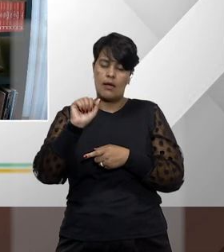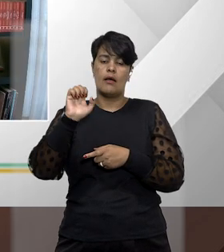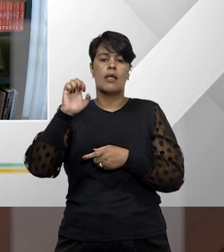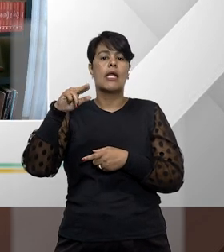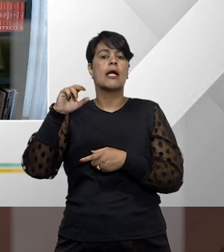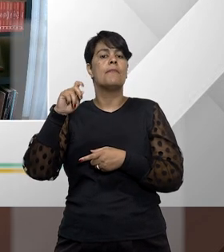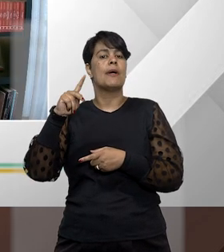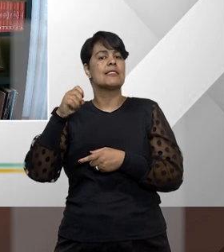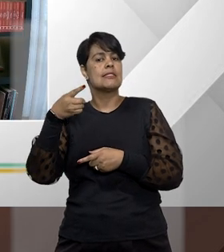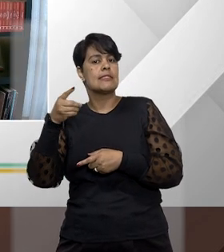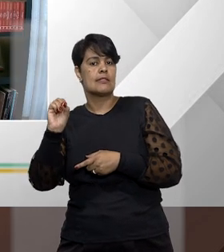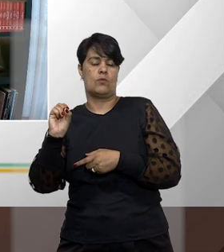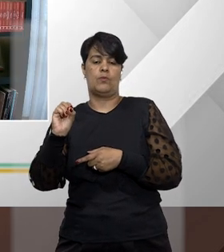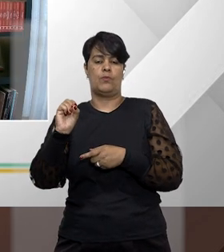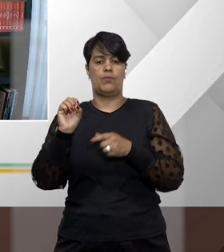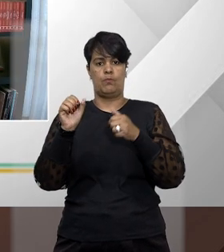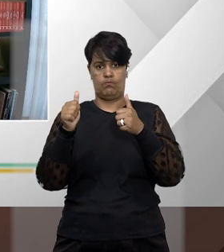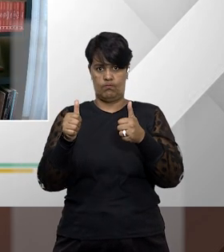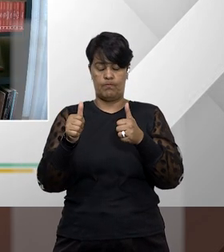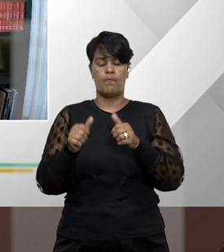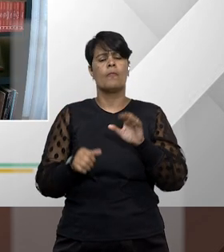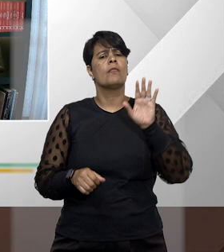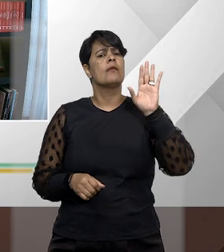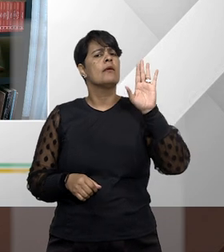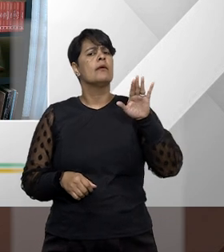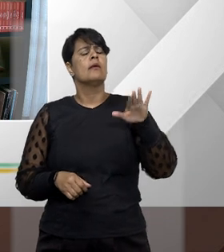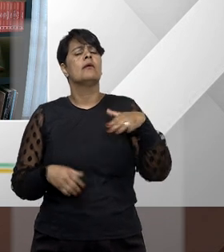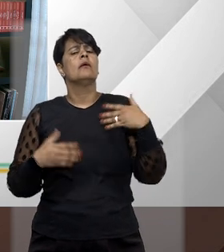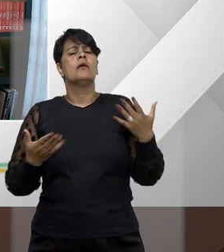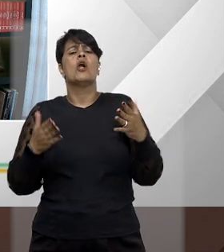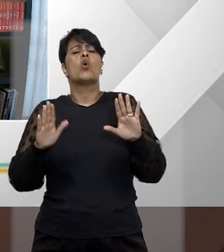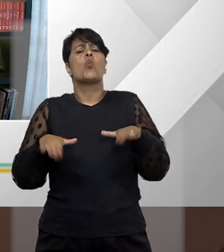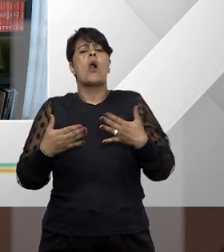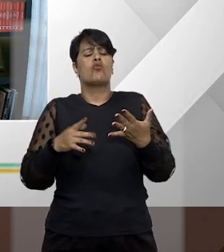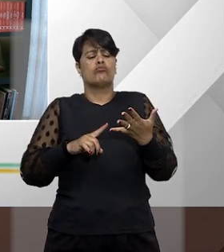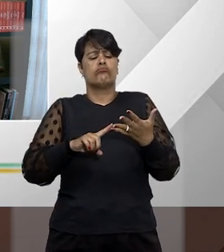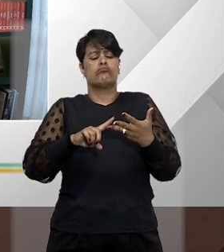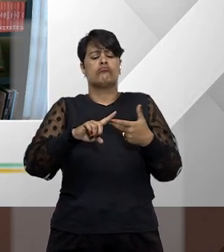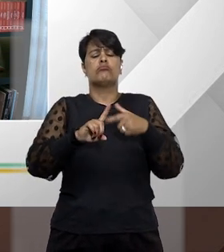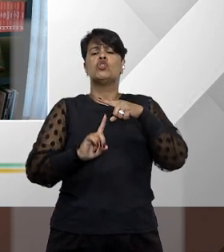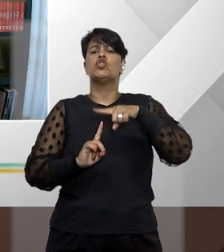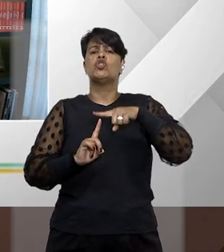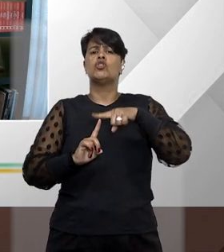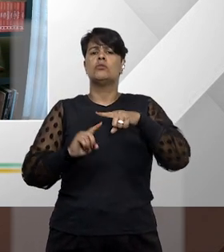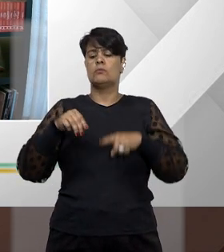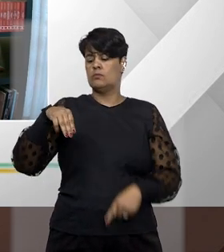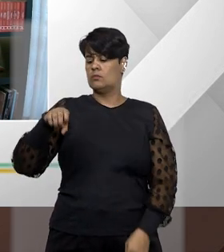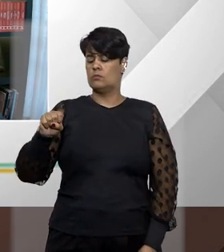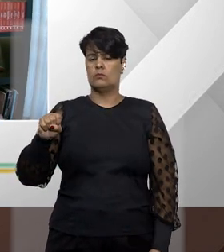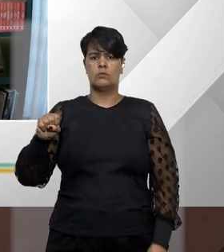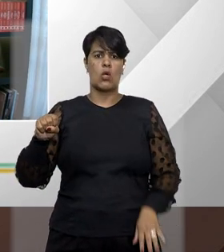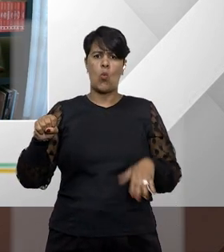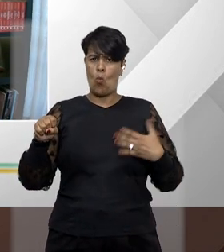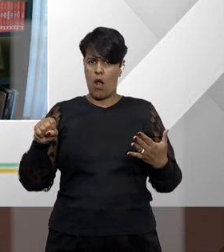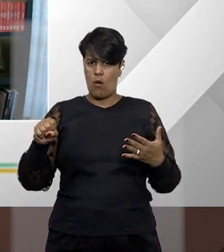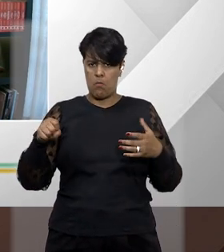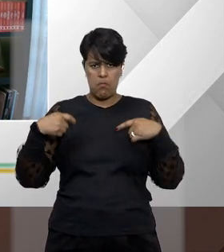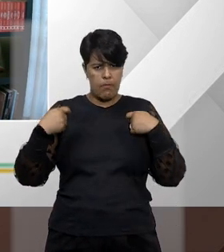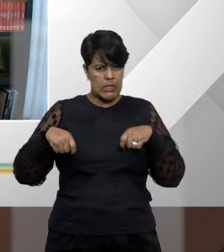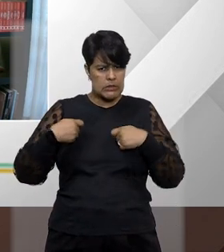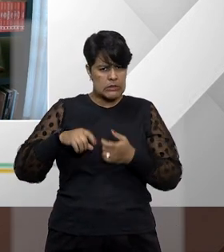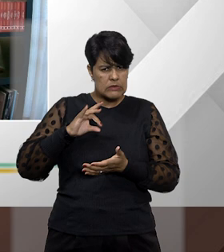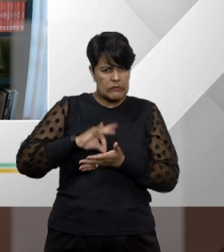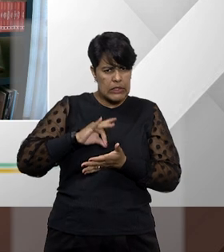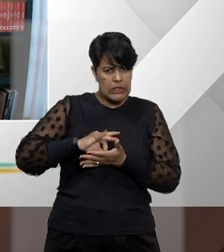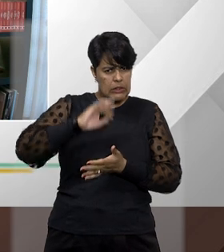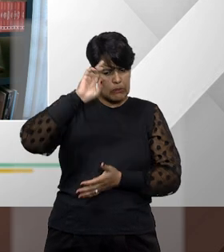Professor Ailton, e quais são os tipos de mandados de segurança? Aproveitando, eles têm de ser necessariamente impetrados de forma